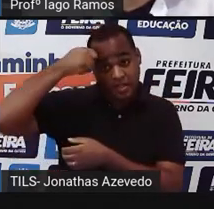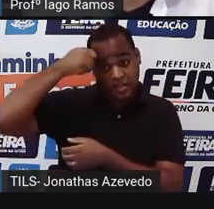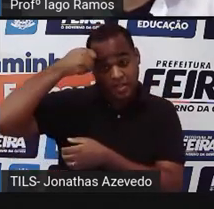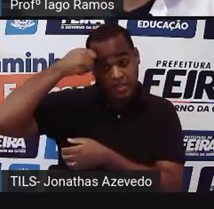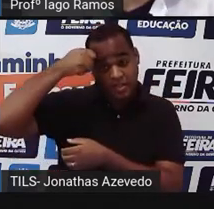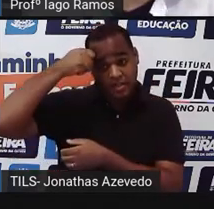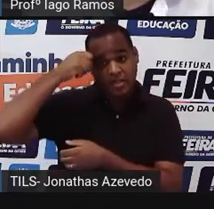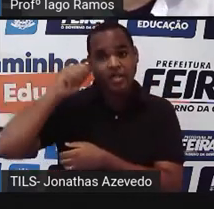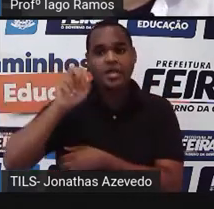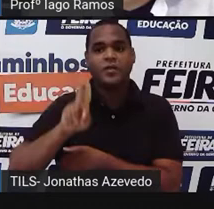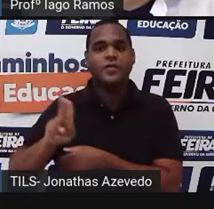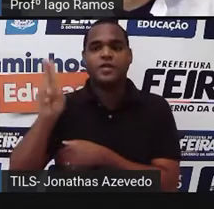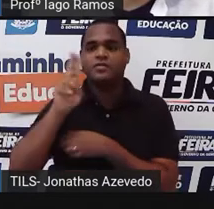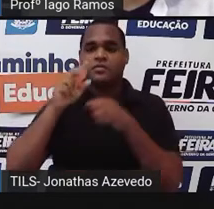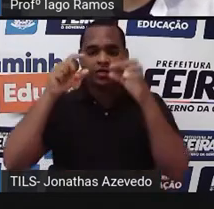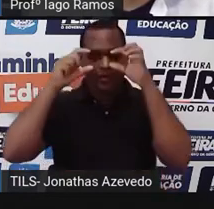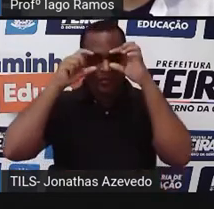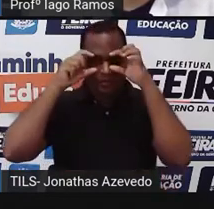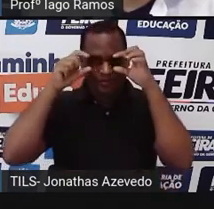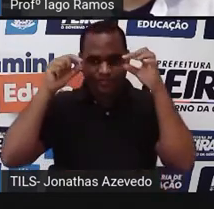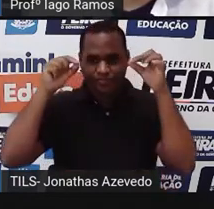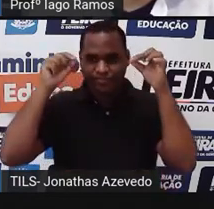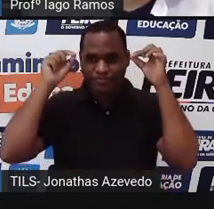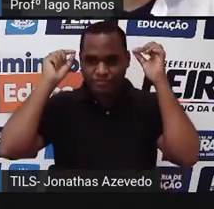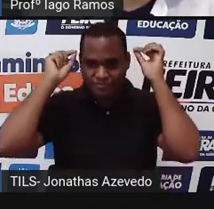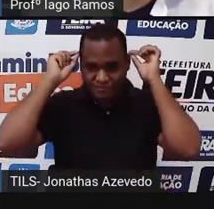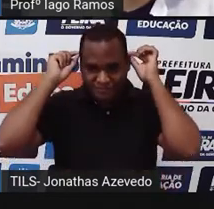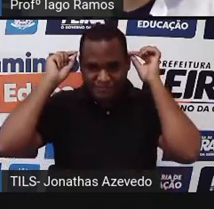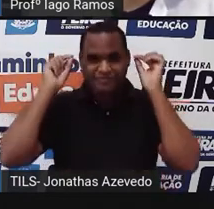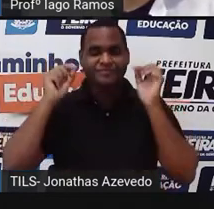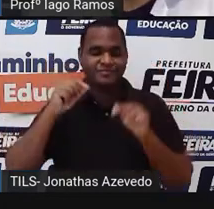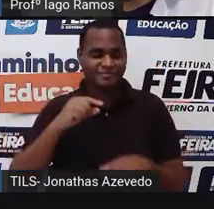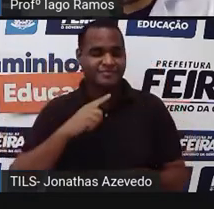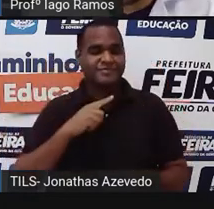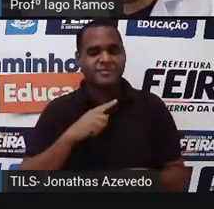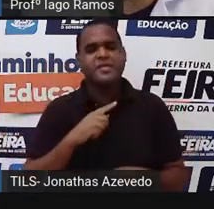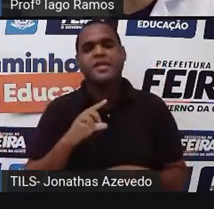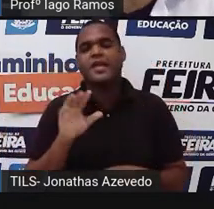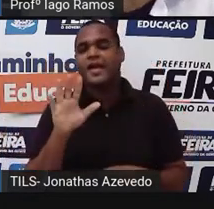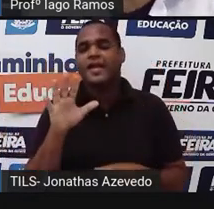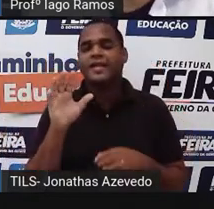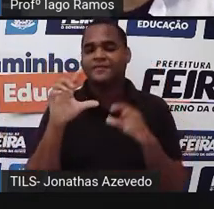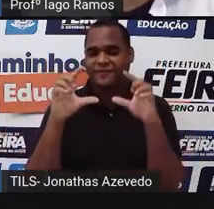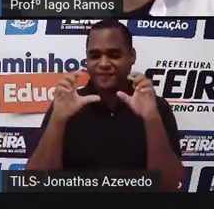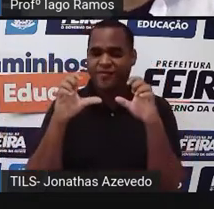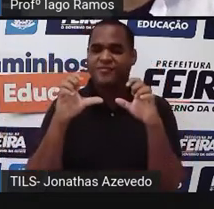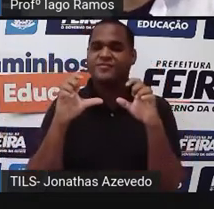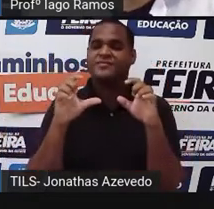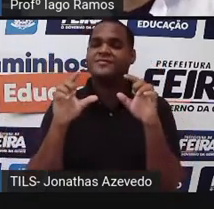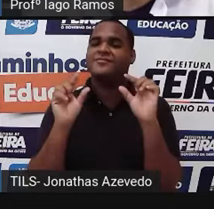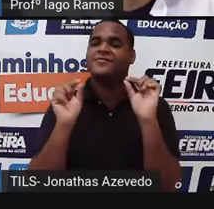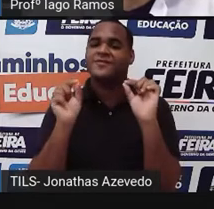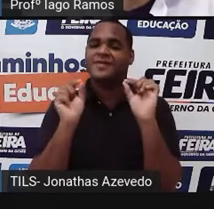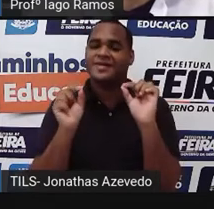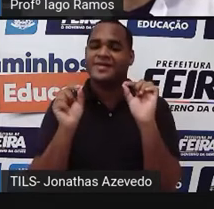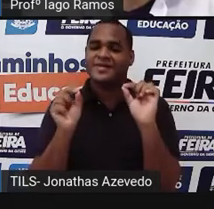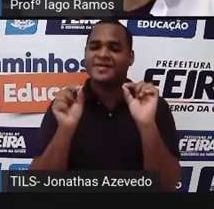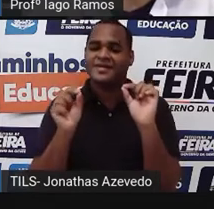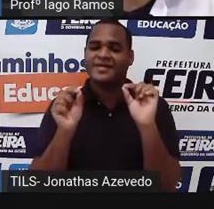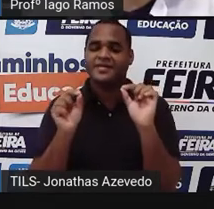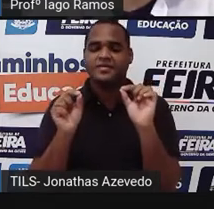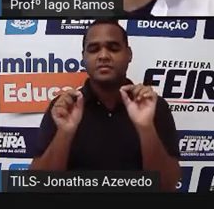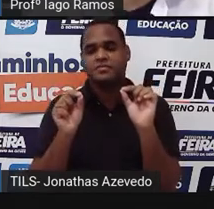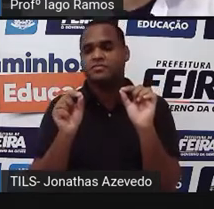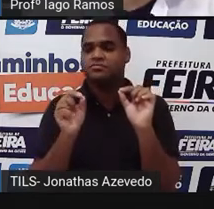E ela usa óculos, tá? Uma senhora que apresenta ali, na foto, ali, quem